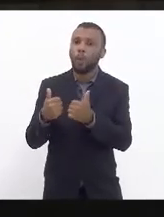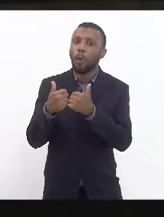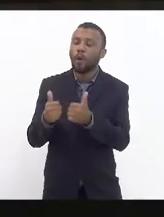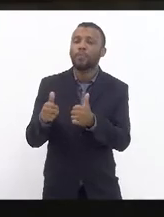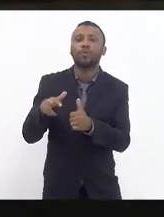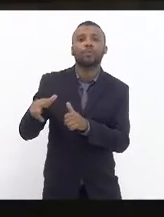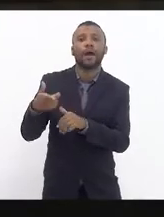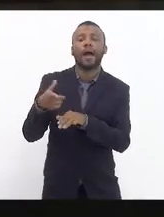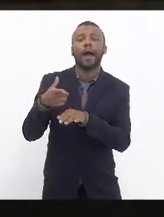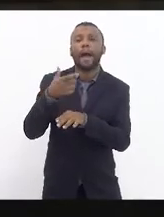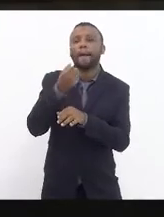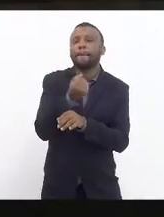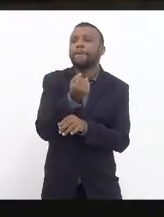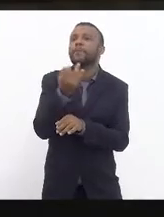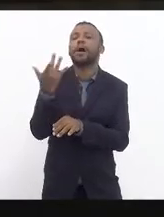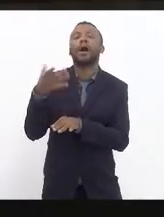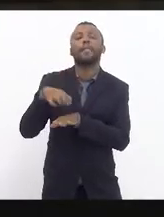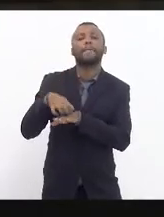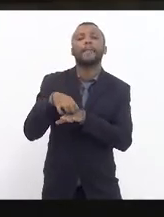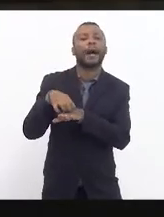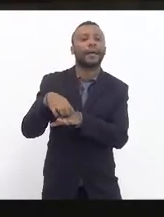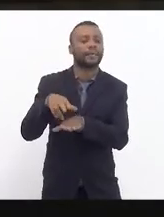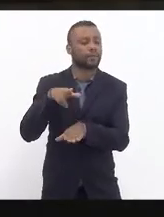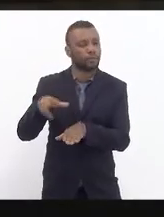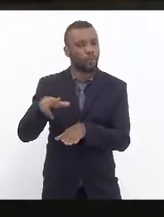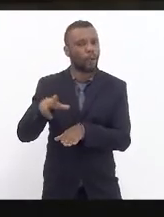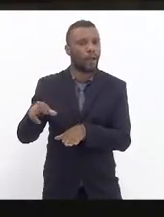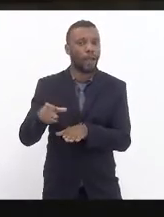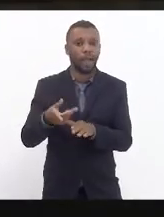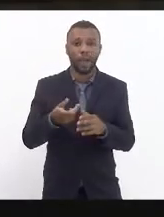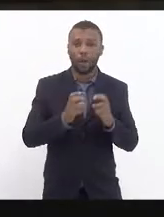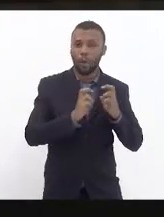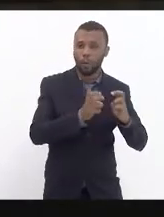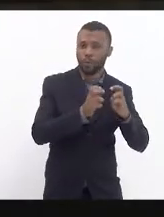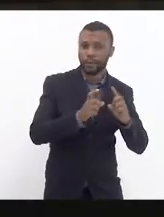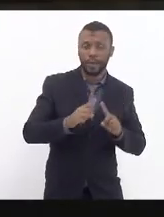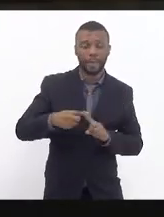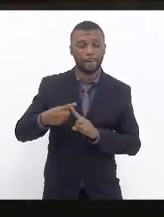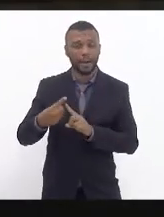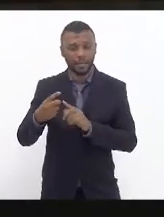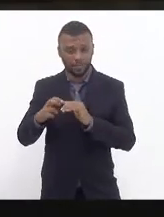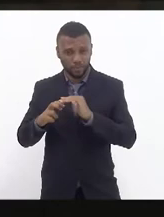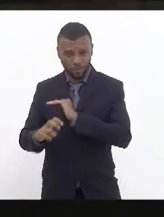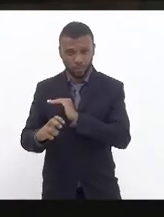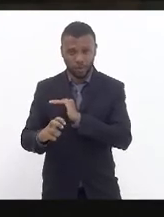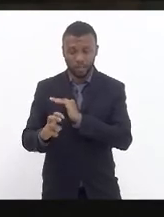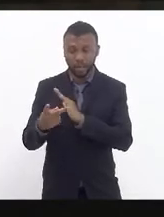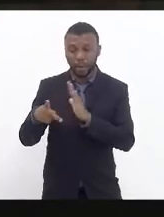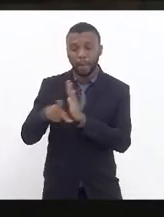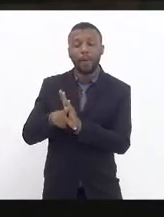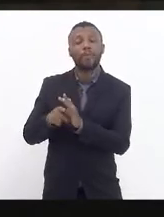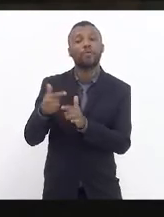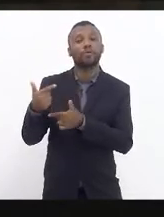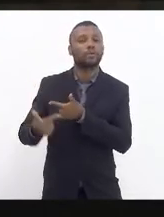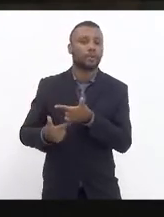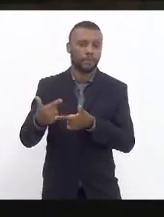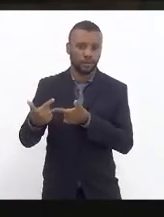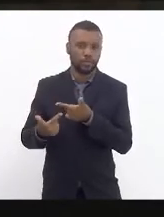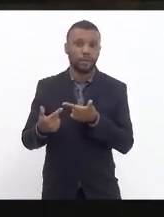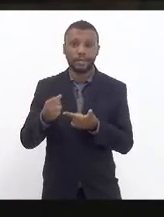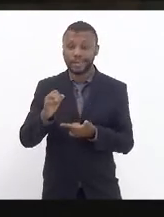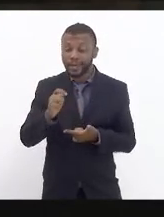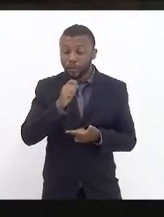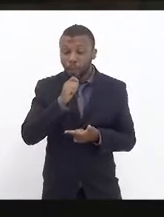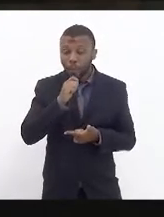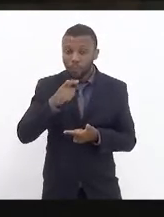ele tem uma quantidade específica para ser transportado o trem e o metrô não é o transporte de massa do trabalhador se não tivesse o trem na Baixada